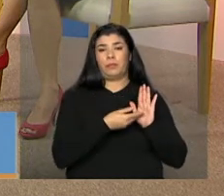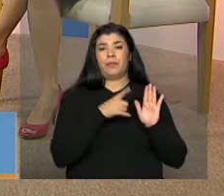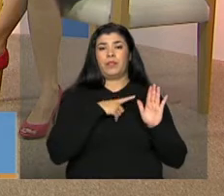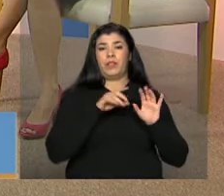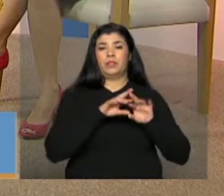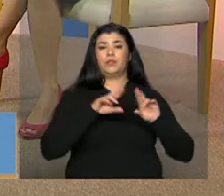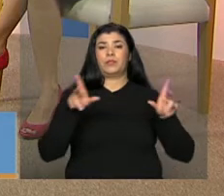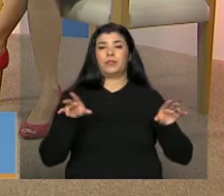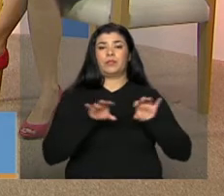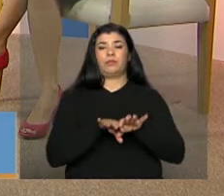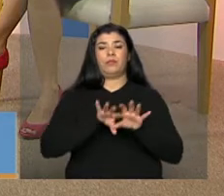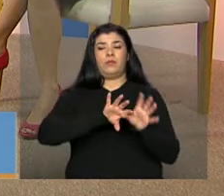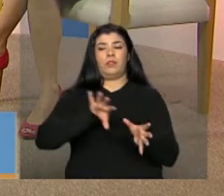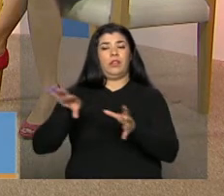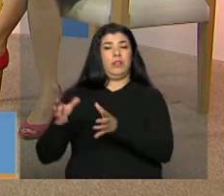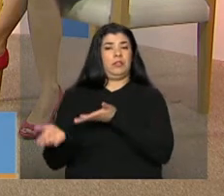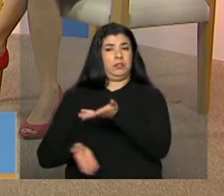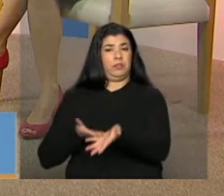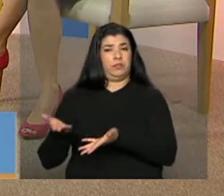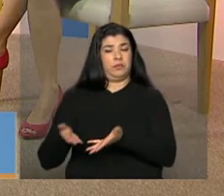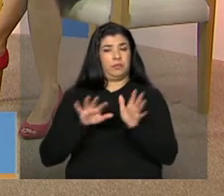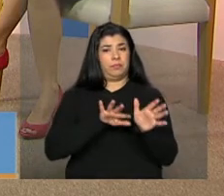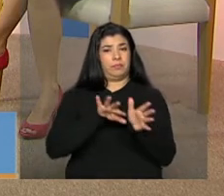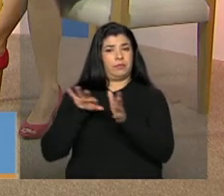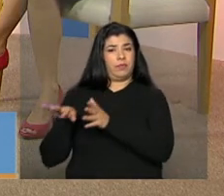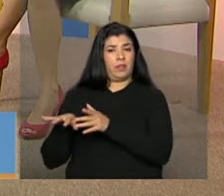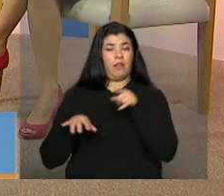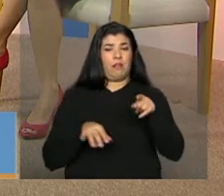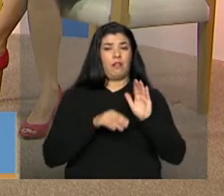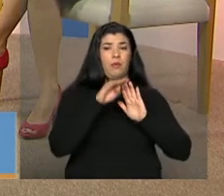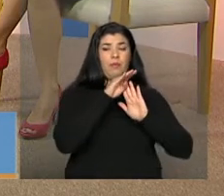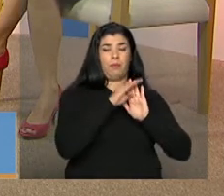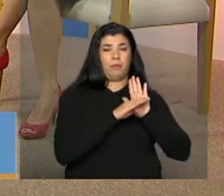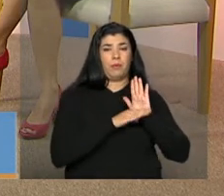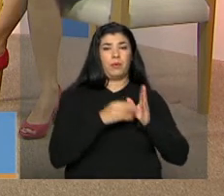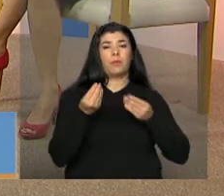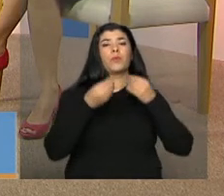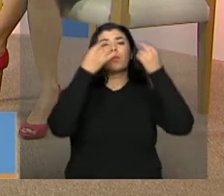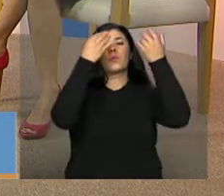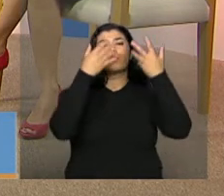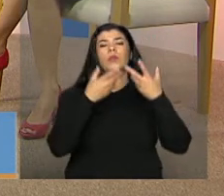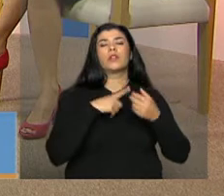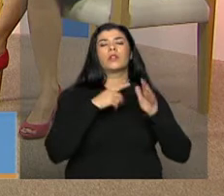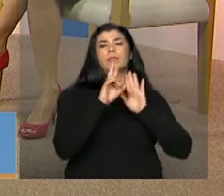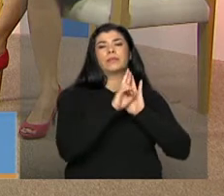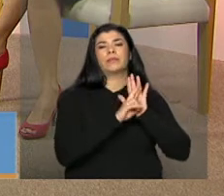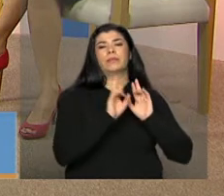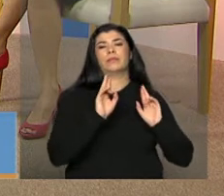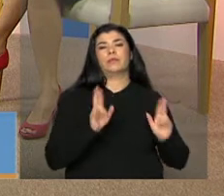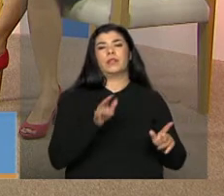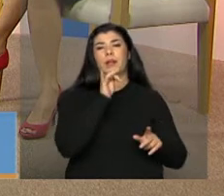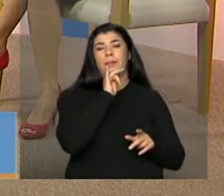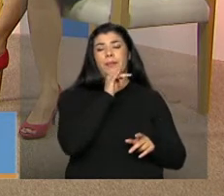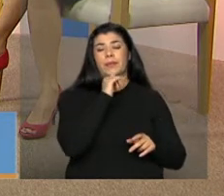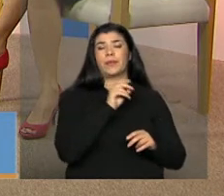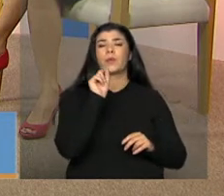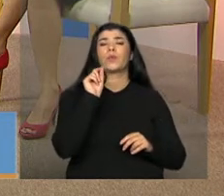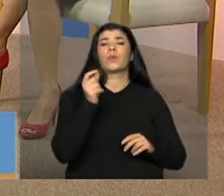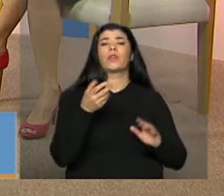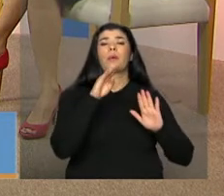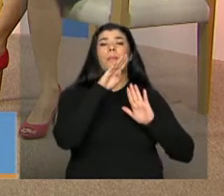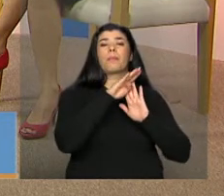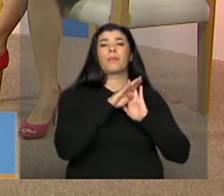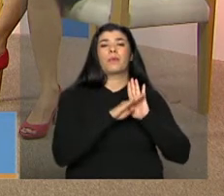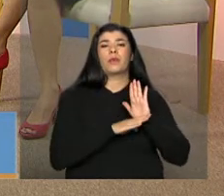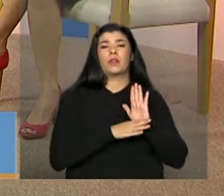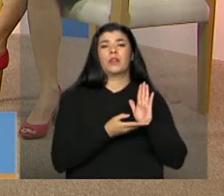separadamente, porque o programa tem uma regra totalmente diferenciada do serviço. Então, geralmente, a calcula o programa, por exemplo, o assessor do